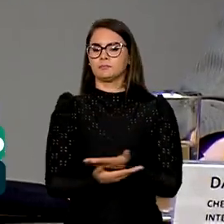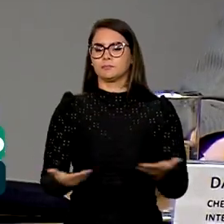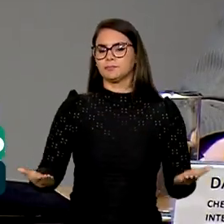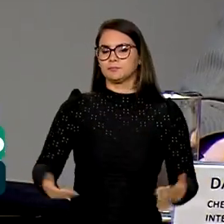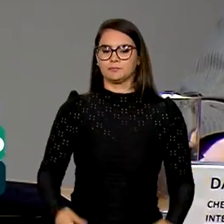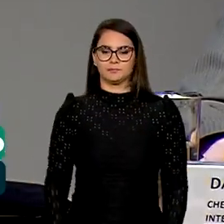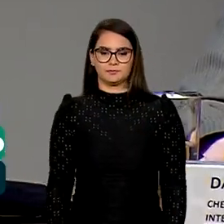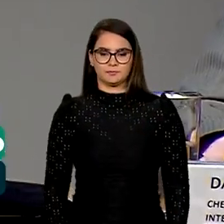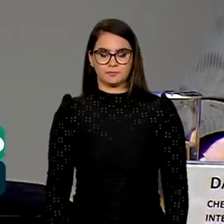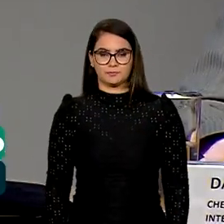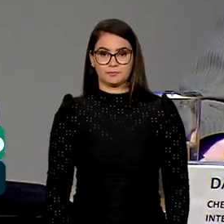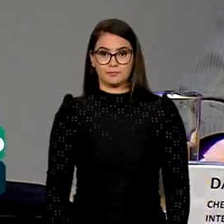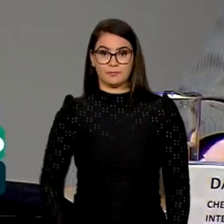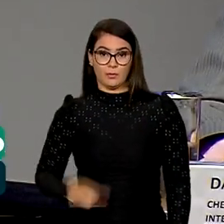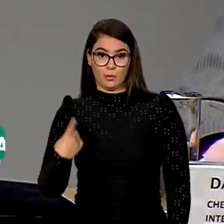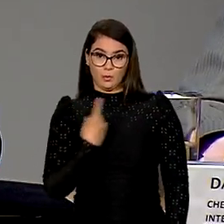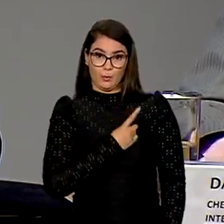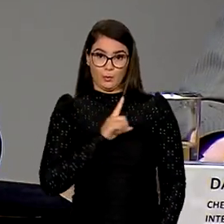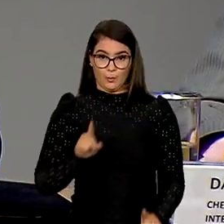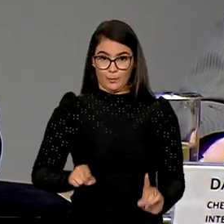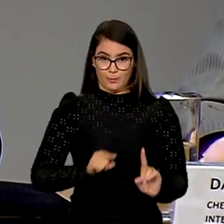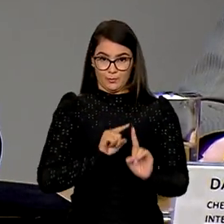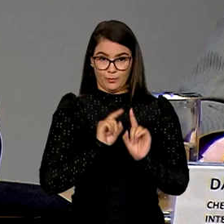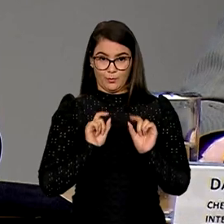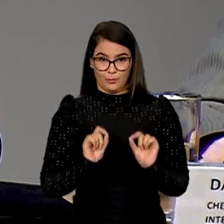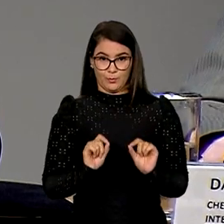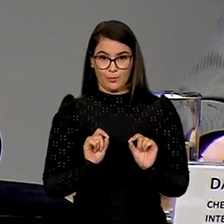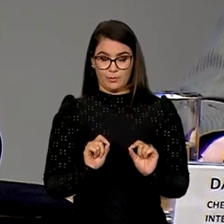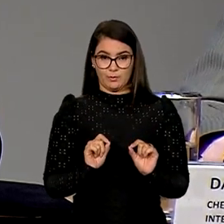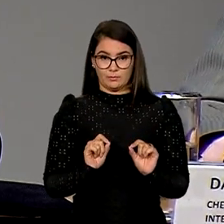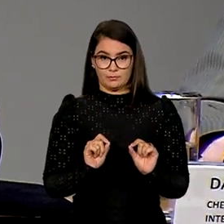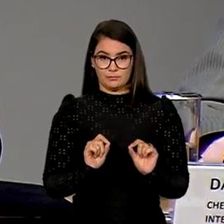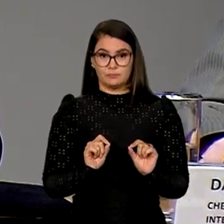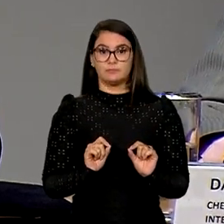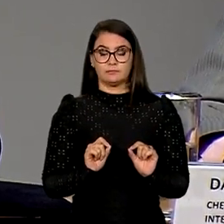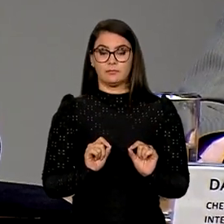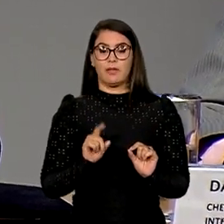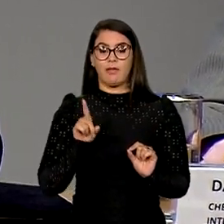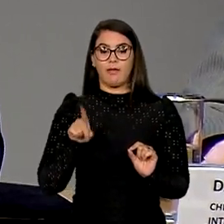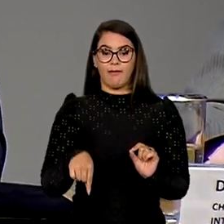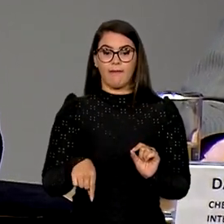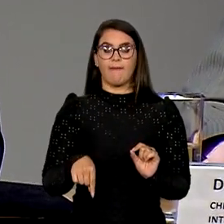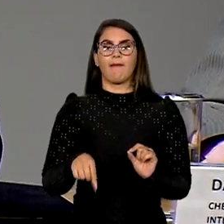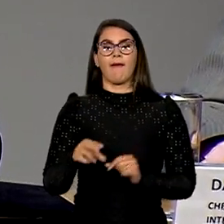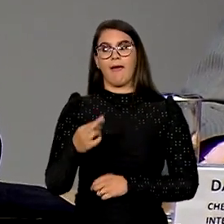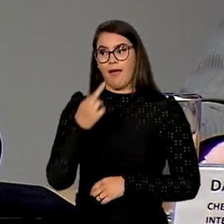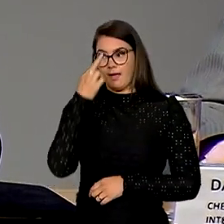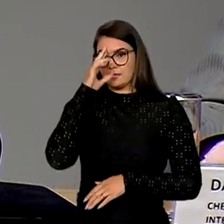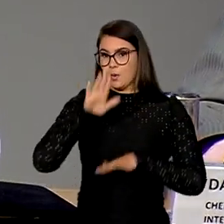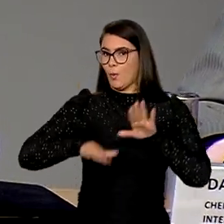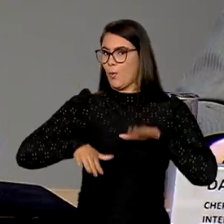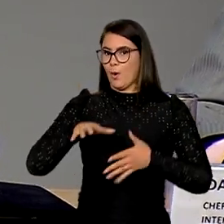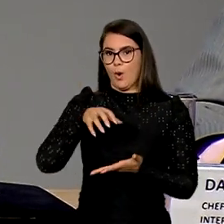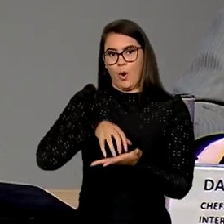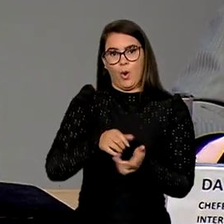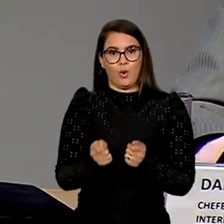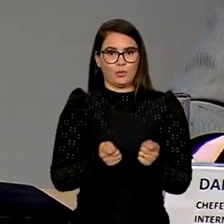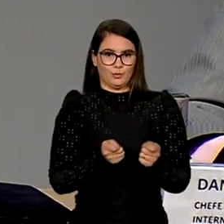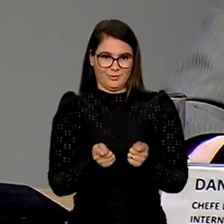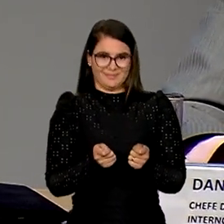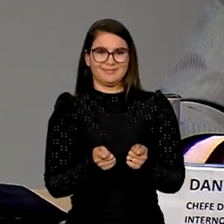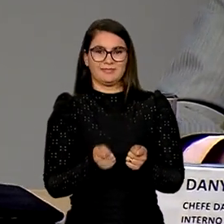O que se pretende aqui é o que deveria ser a razão de ser de qualquer órgão de controle,